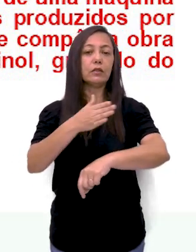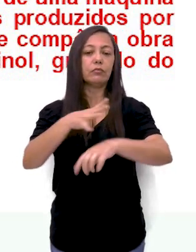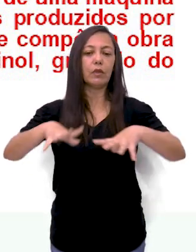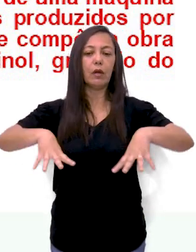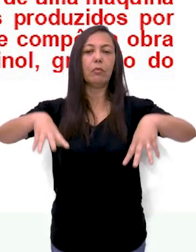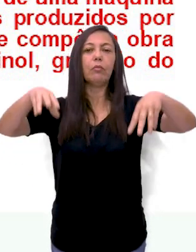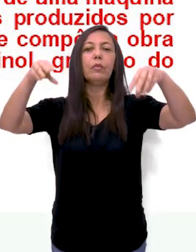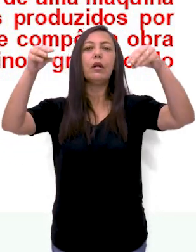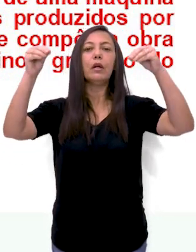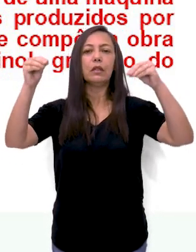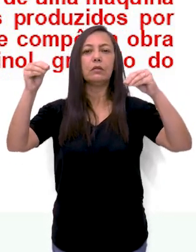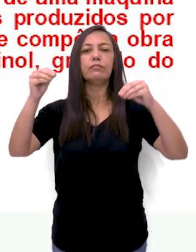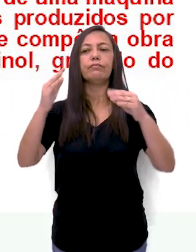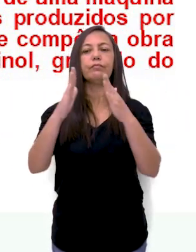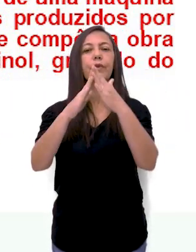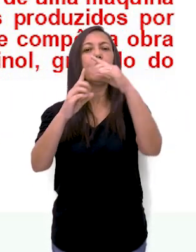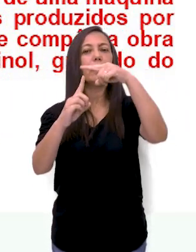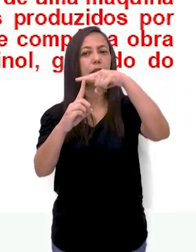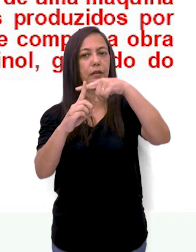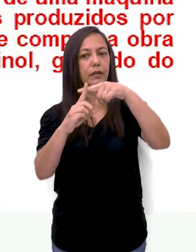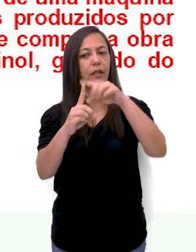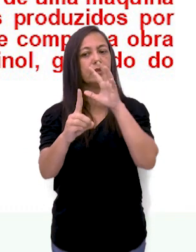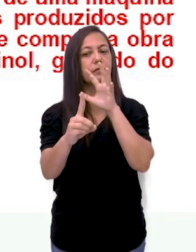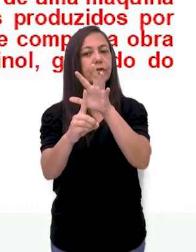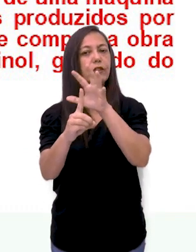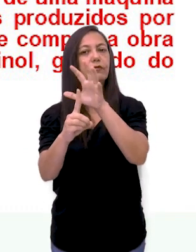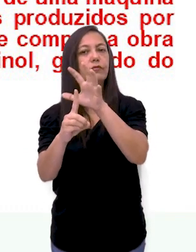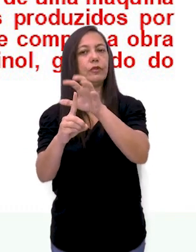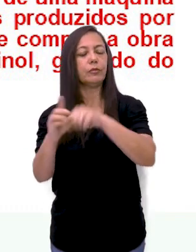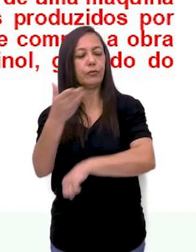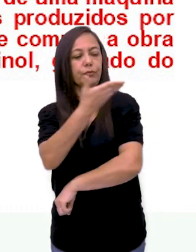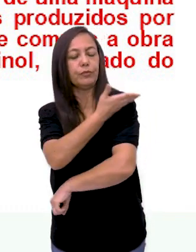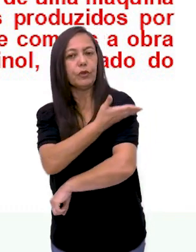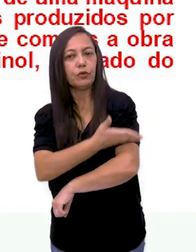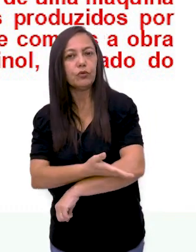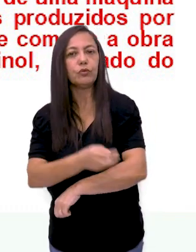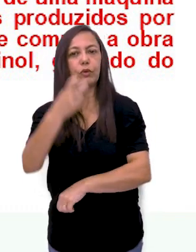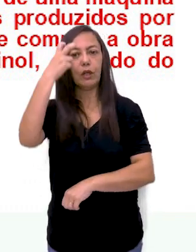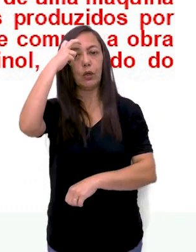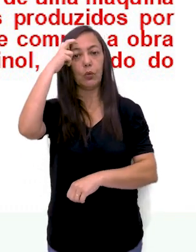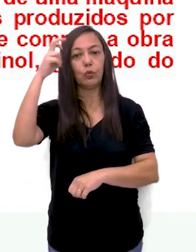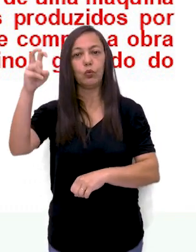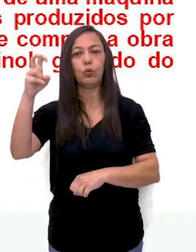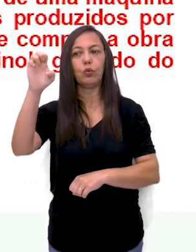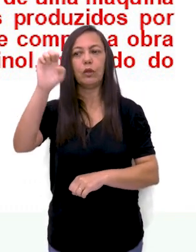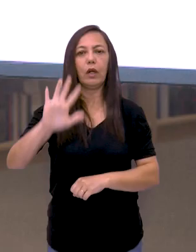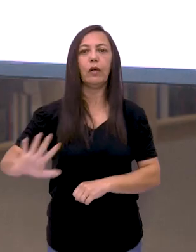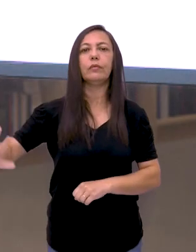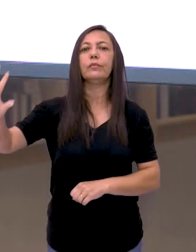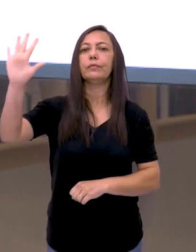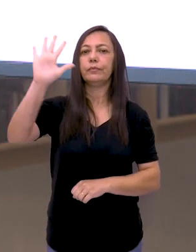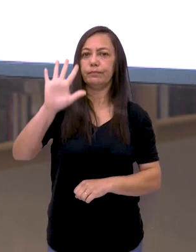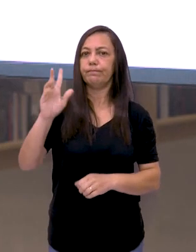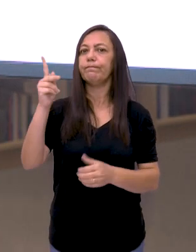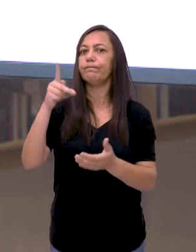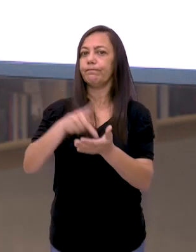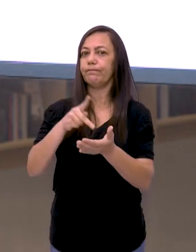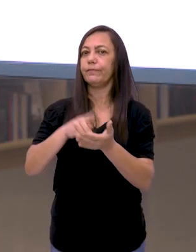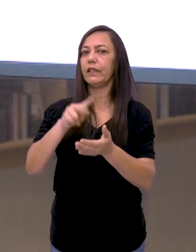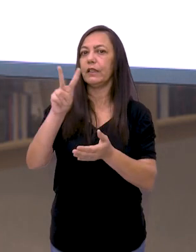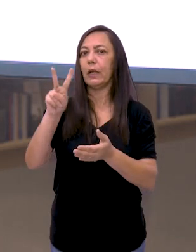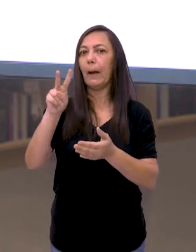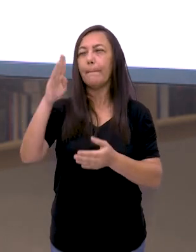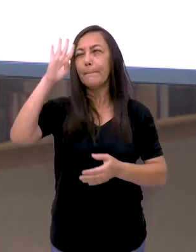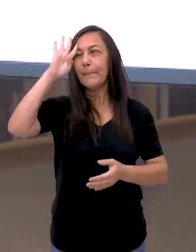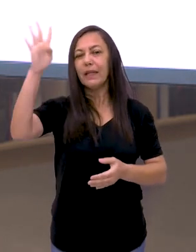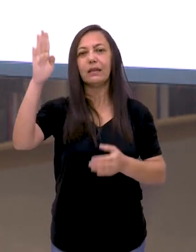a igreja tem uma forte influência sobre os costumes e as culturas europeias. Verdade. Principalmente a igreja